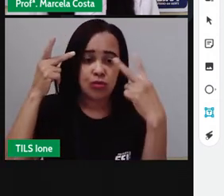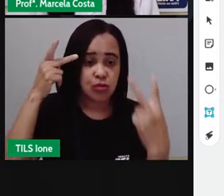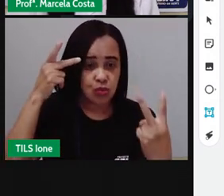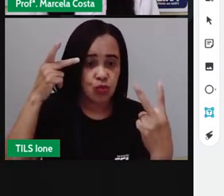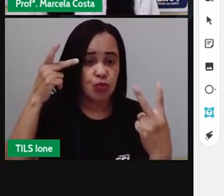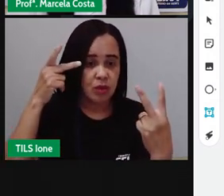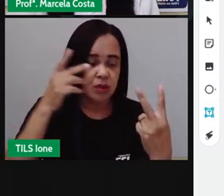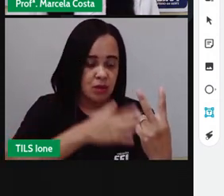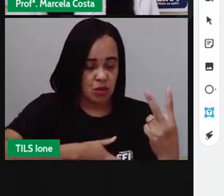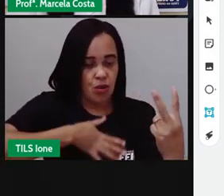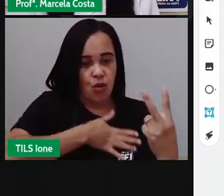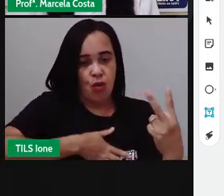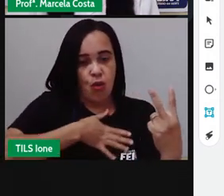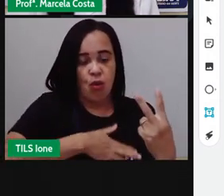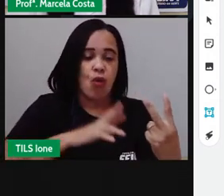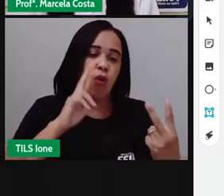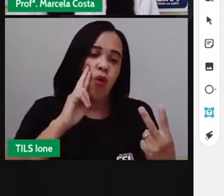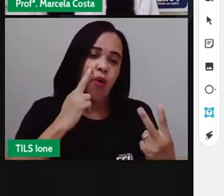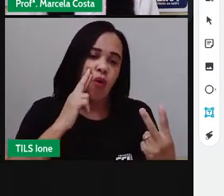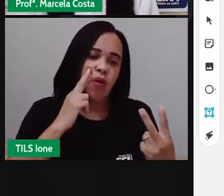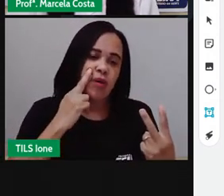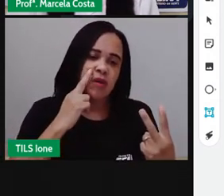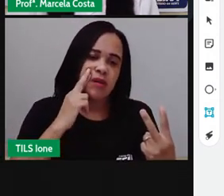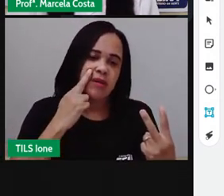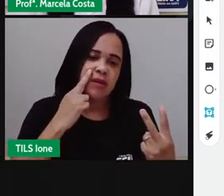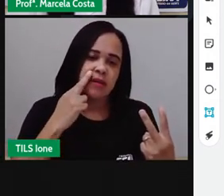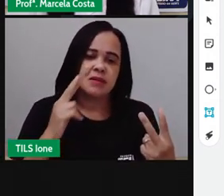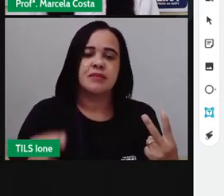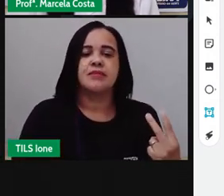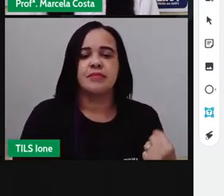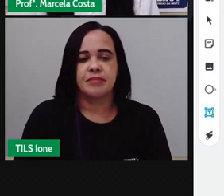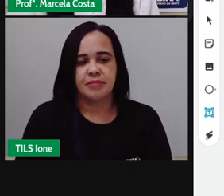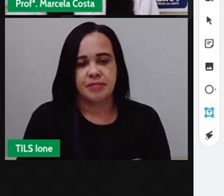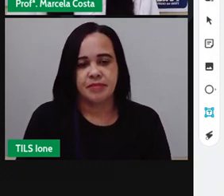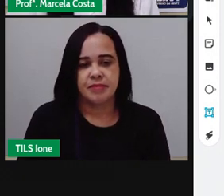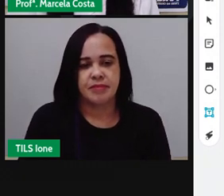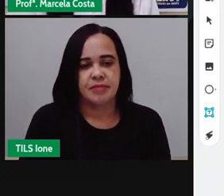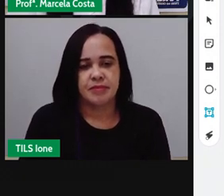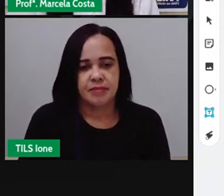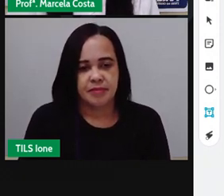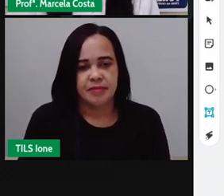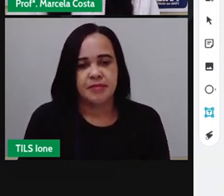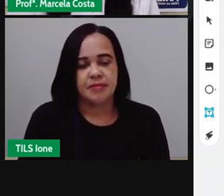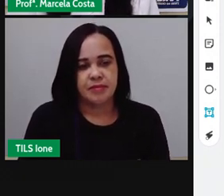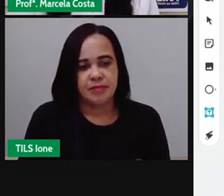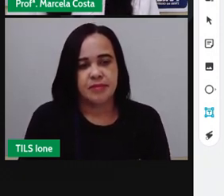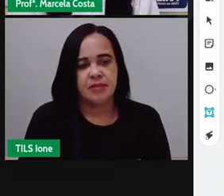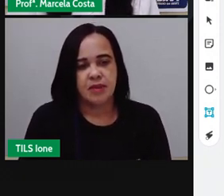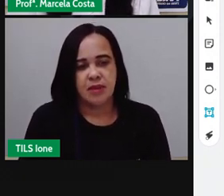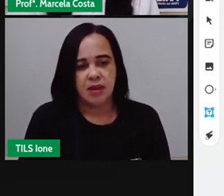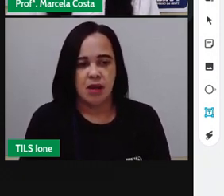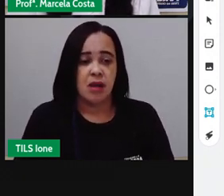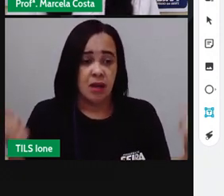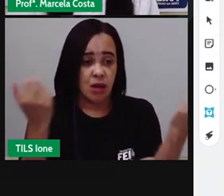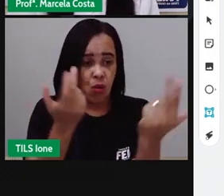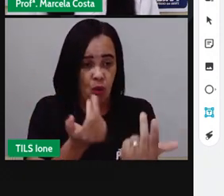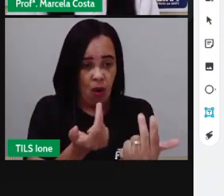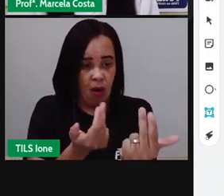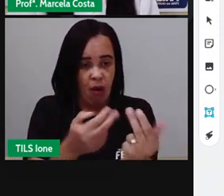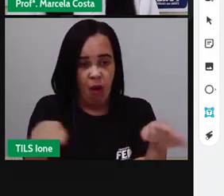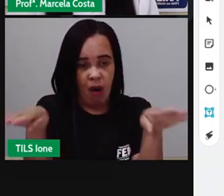a minha barra ela vem aqui ó e encontra está na mesma altura do número dois